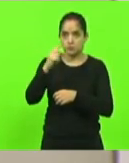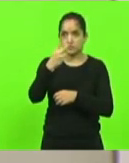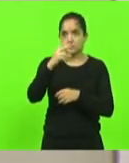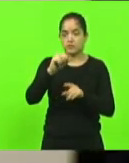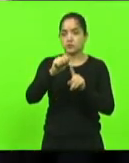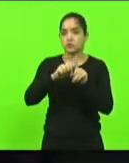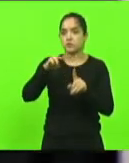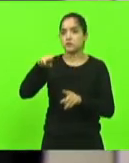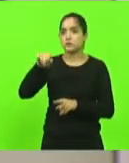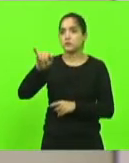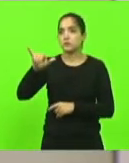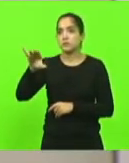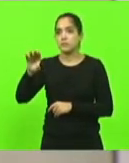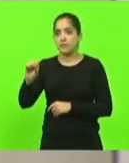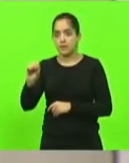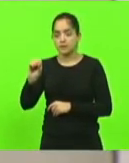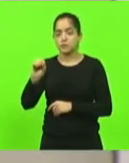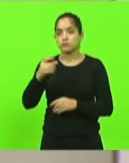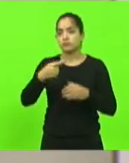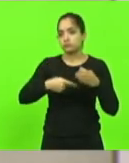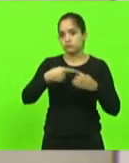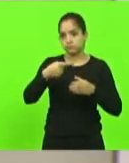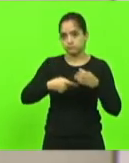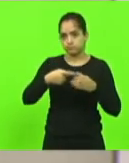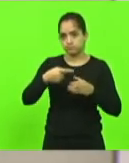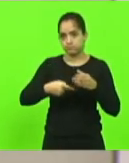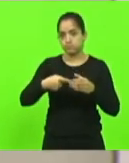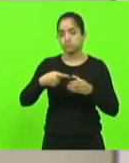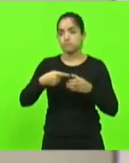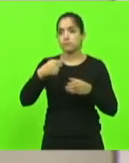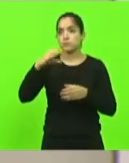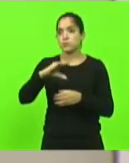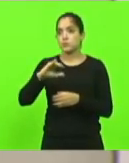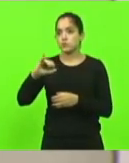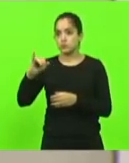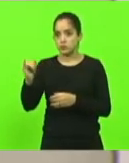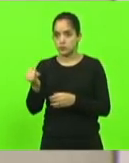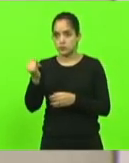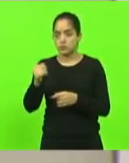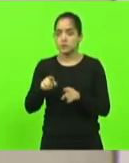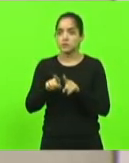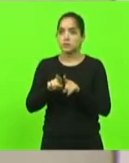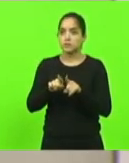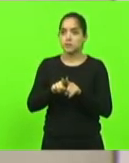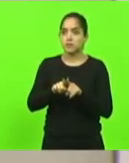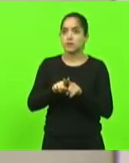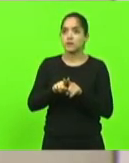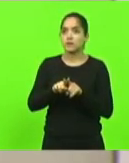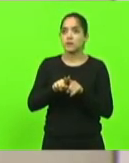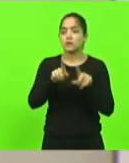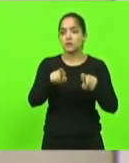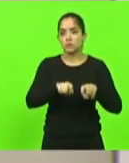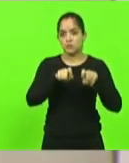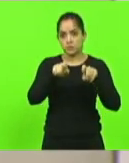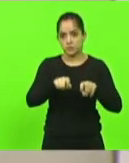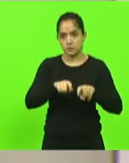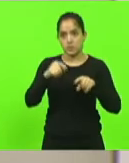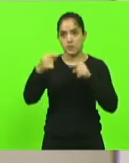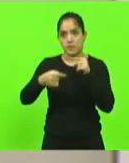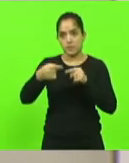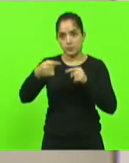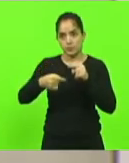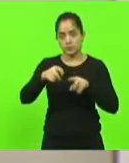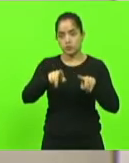substitutiva global e pareceres favoráveis das comissões de Constituição e Justiça e Comissão de Agricultura e Política Rural.